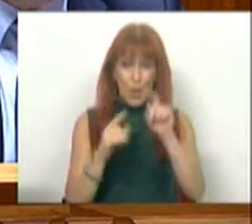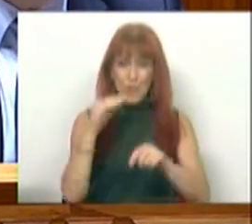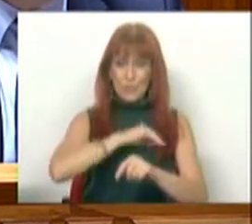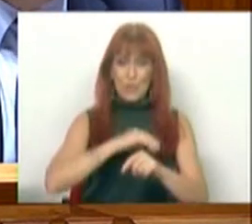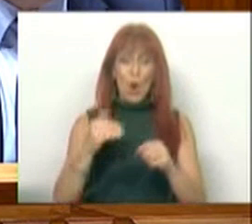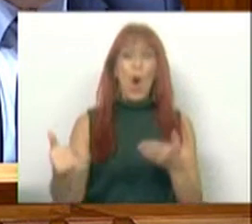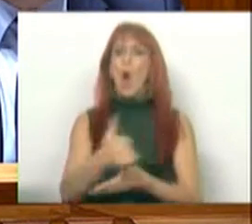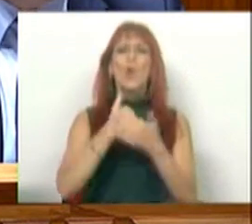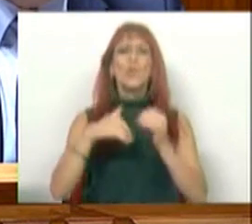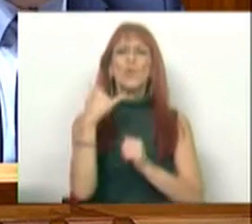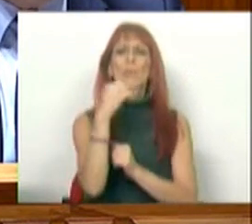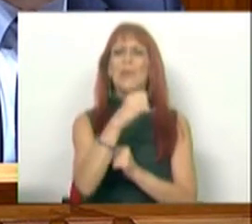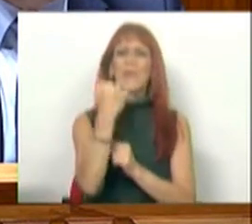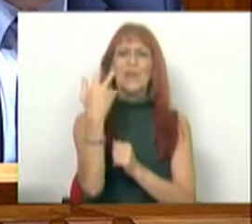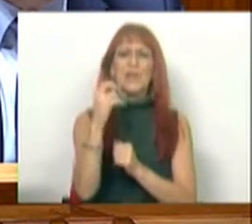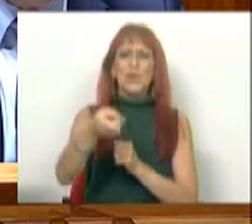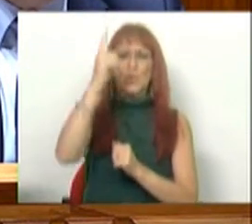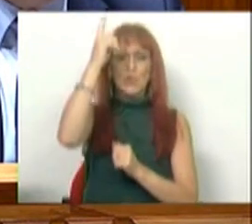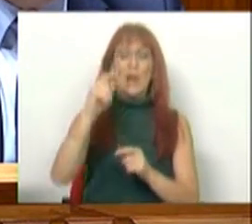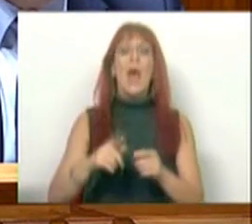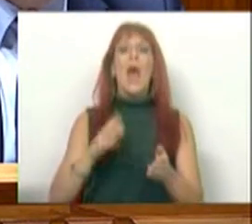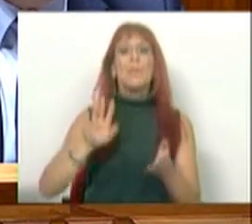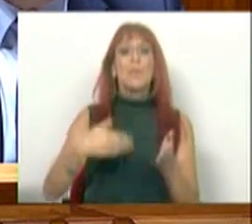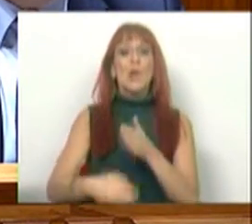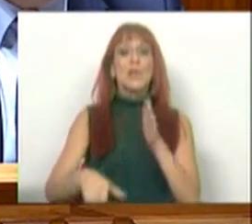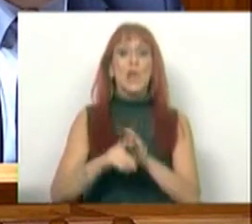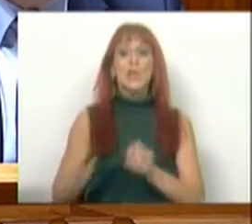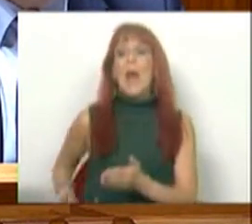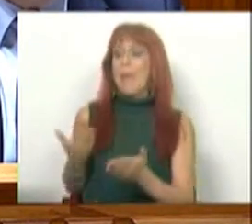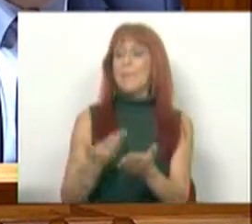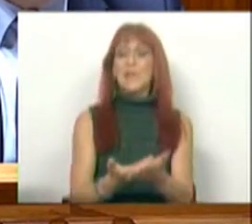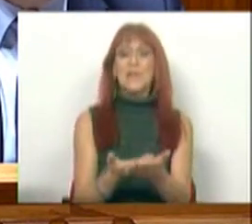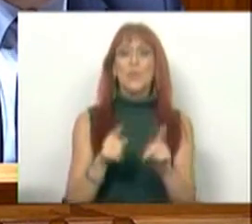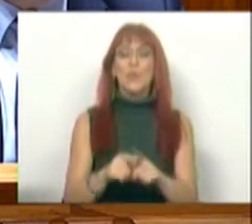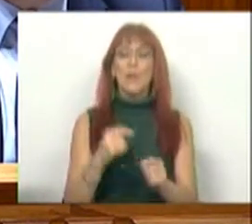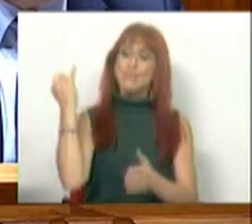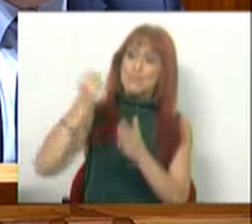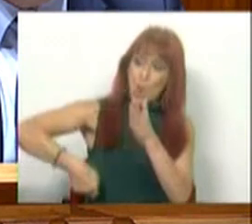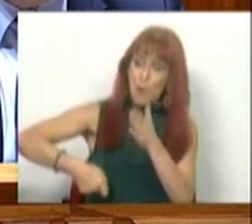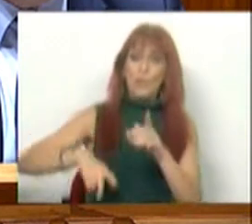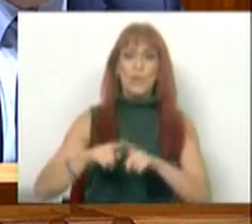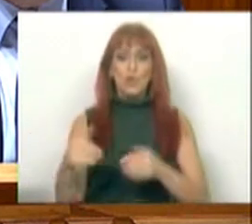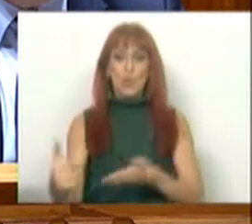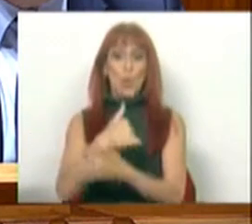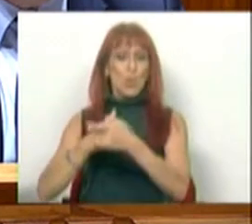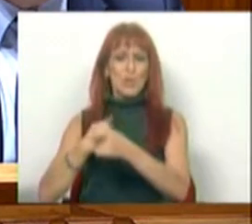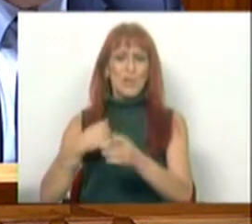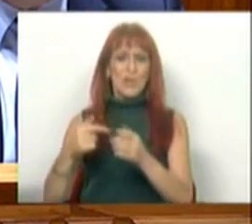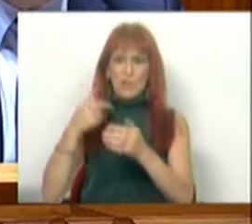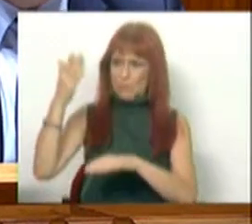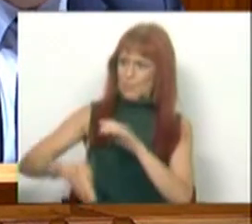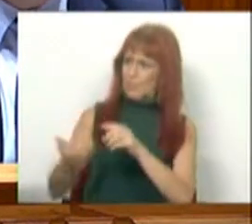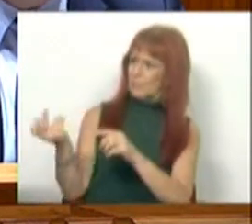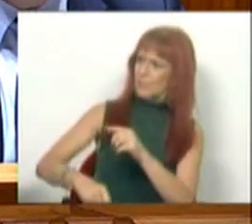lucros de 2023 a proposta de lei que vamos apresentar para a tributação dos lucros não esperados